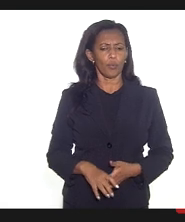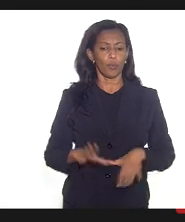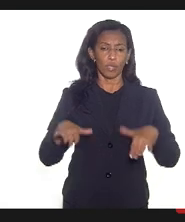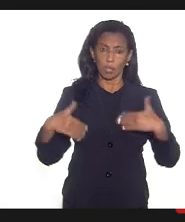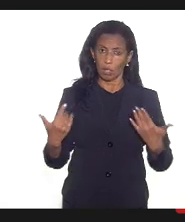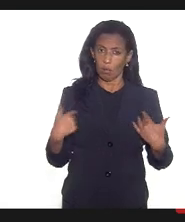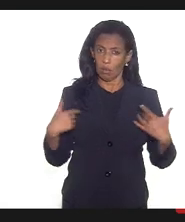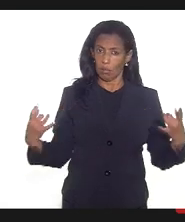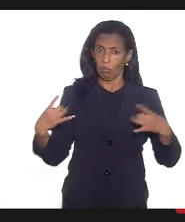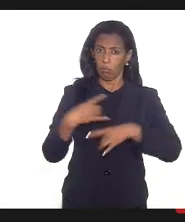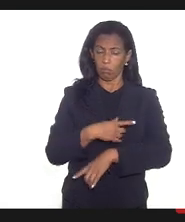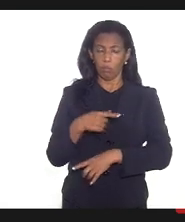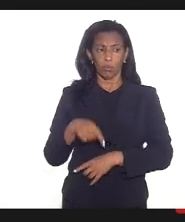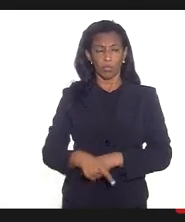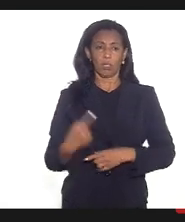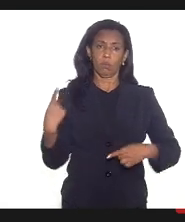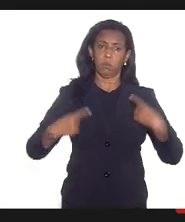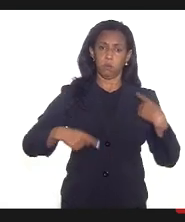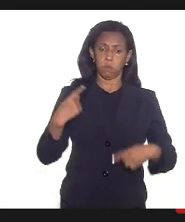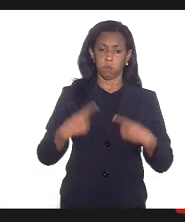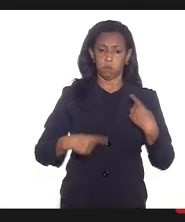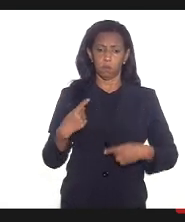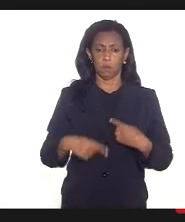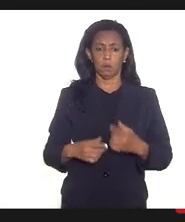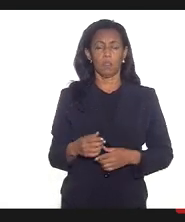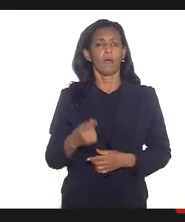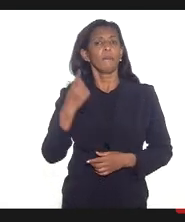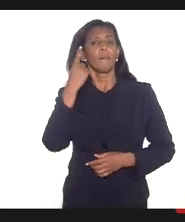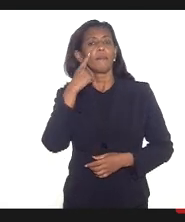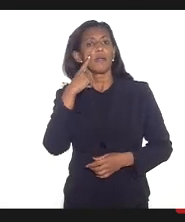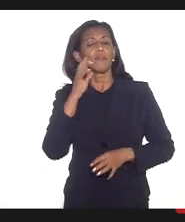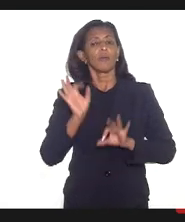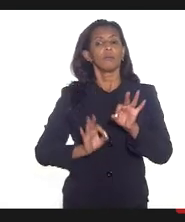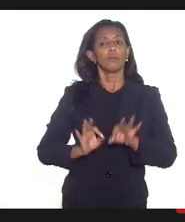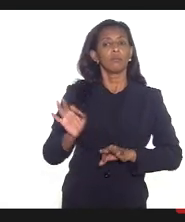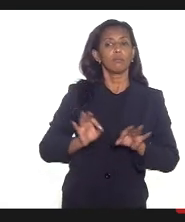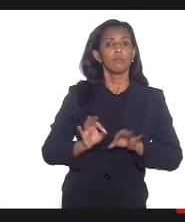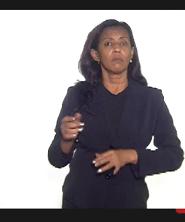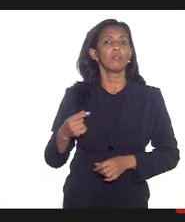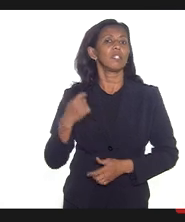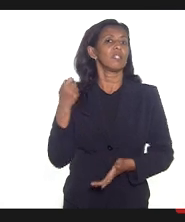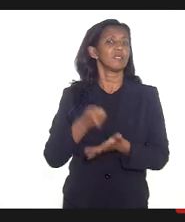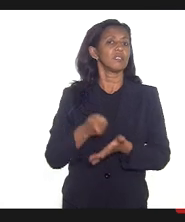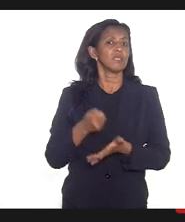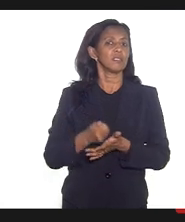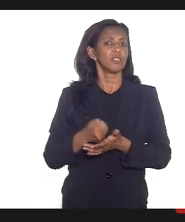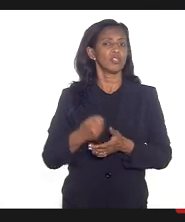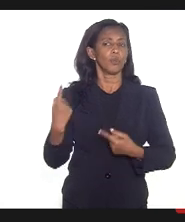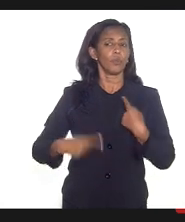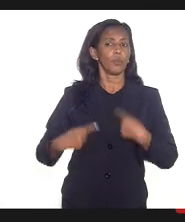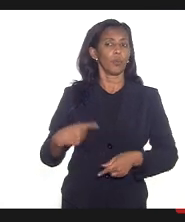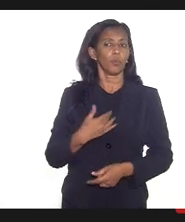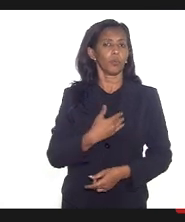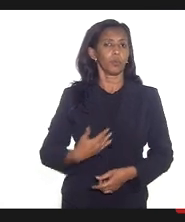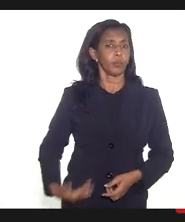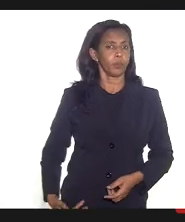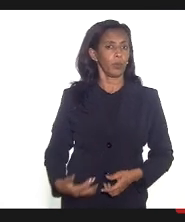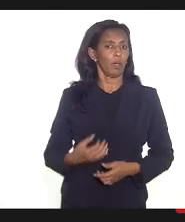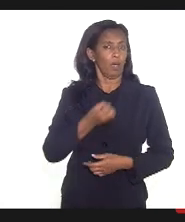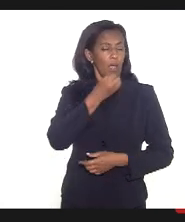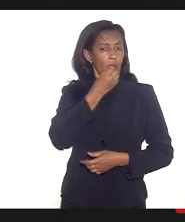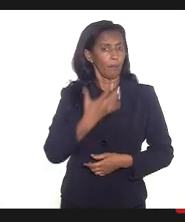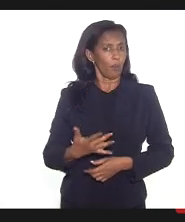a gente está aí para o debate para a gente tomar as medidas e exigir políticas públicas decentes